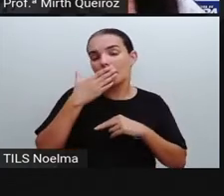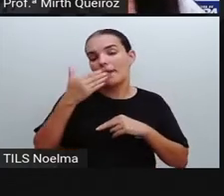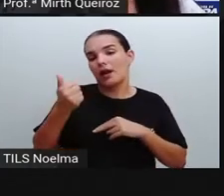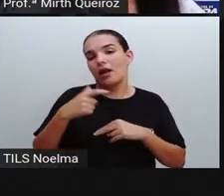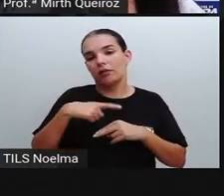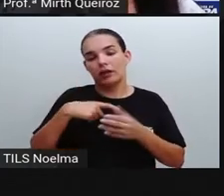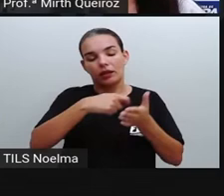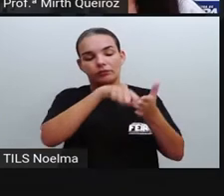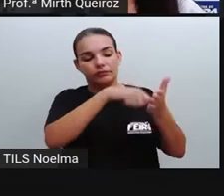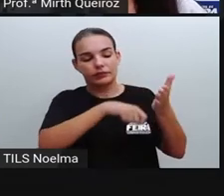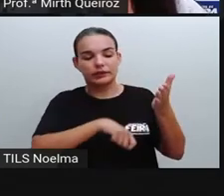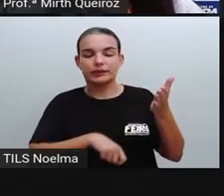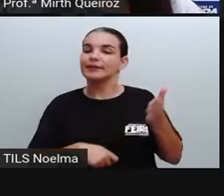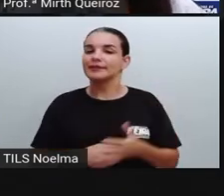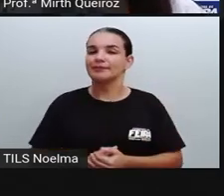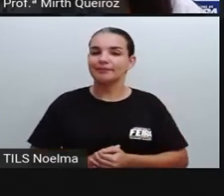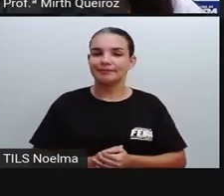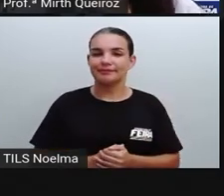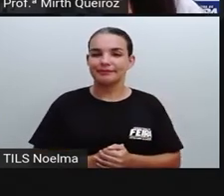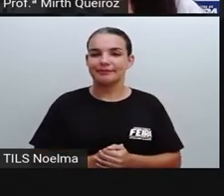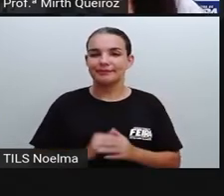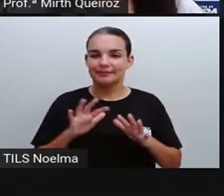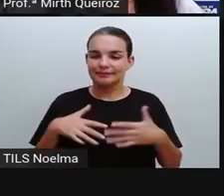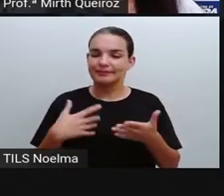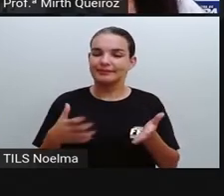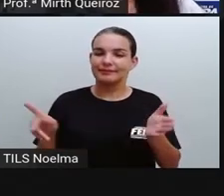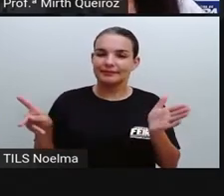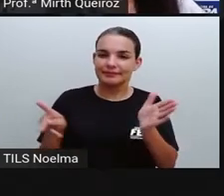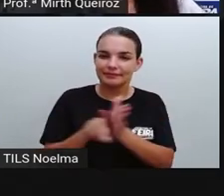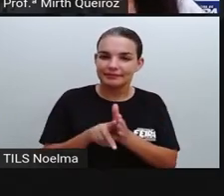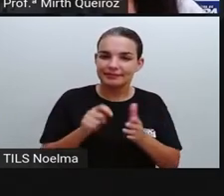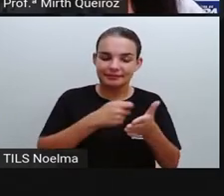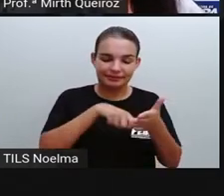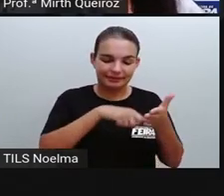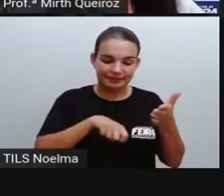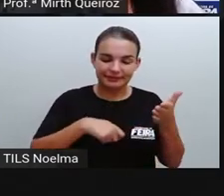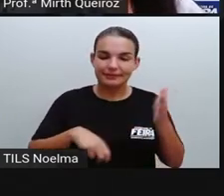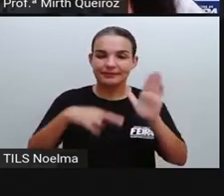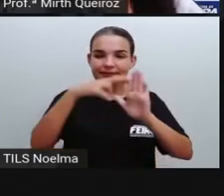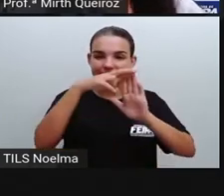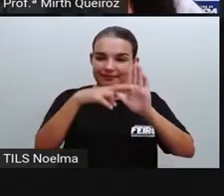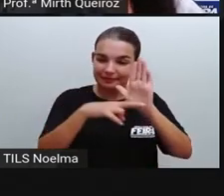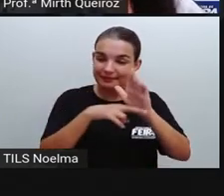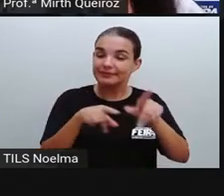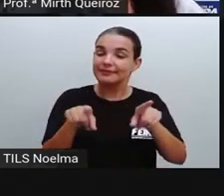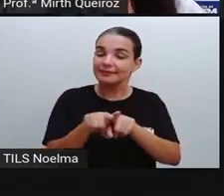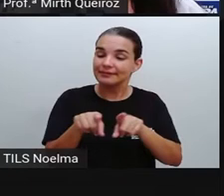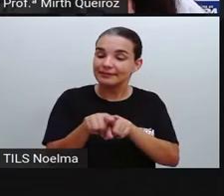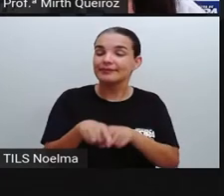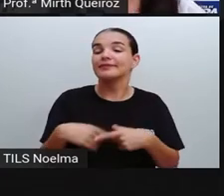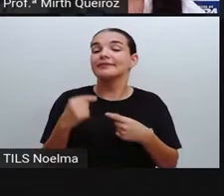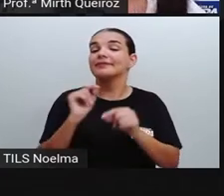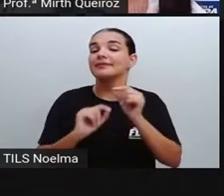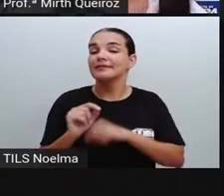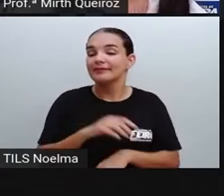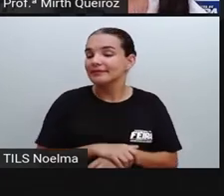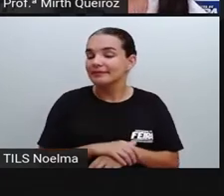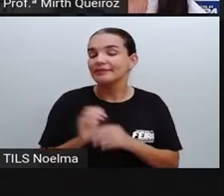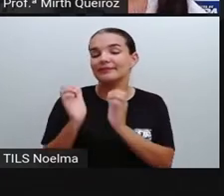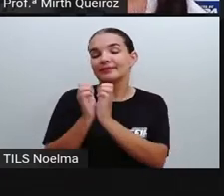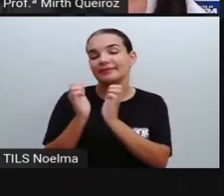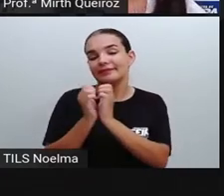E hoje a gente registra, né? E esse tipo de registro aí, no caso da receita, é um outro tipo de gênero textual. Imagine aí